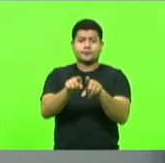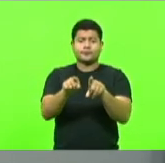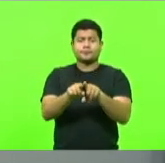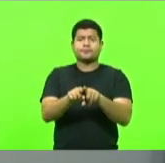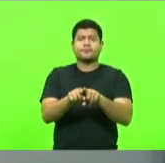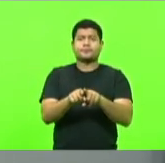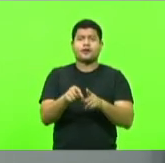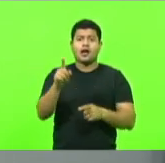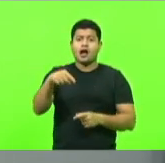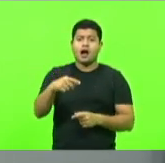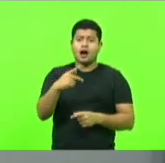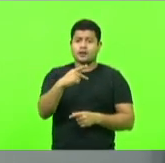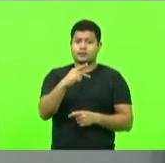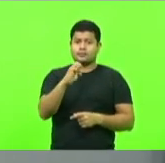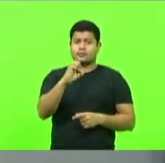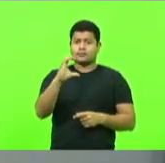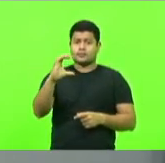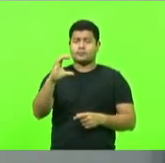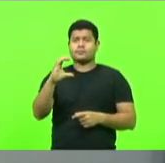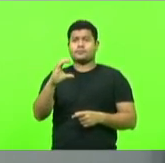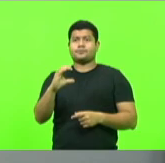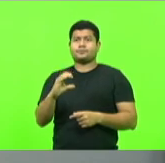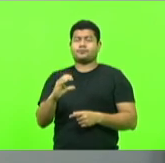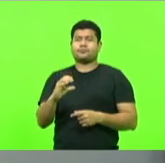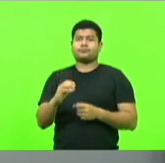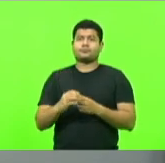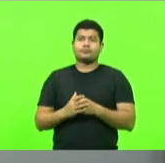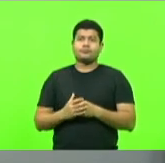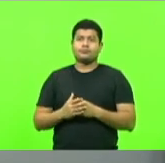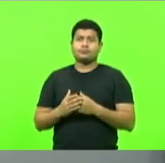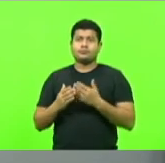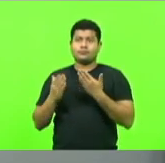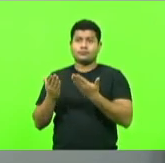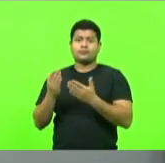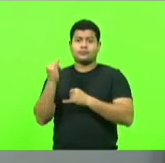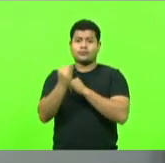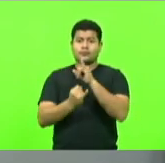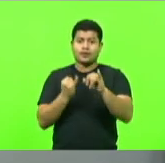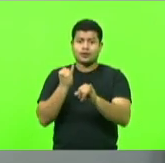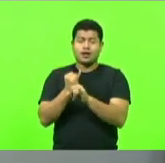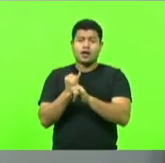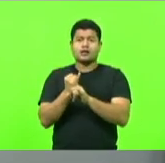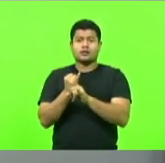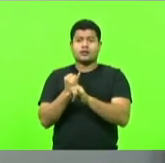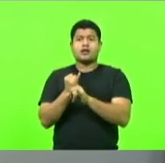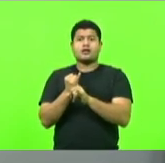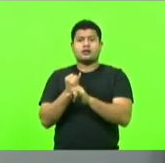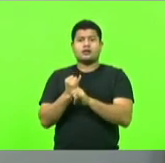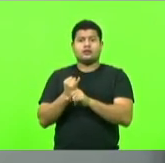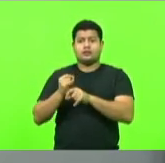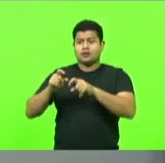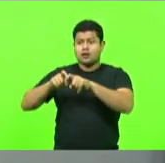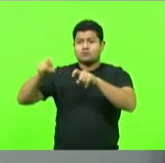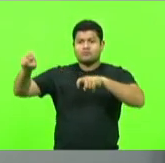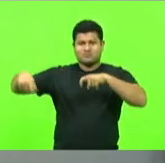que é a PEC que diz sobre a internet para o homem do campo como um direito fundamental.